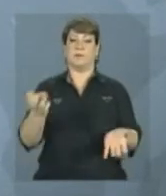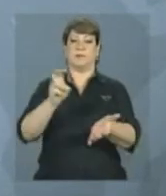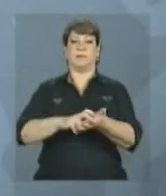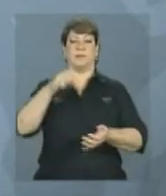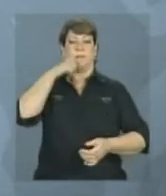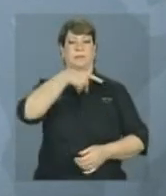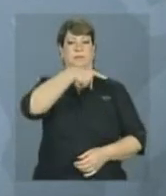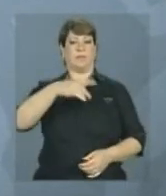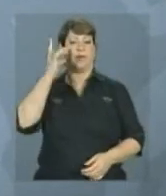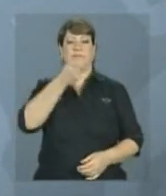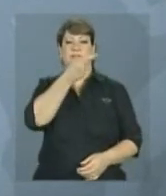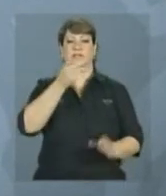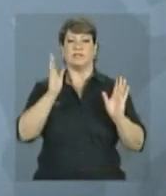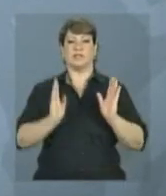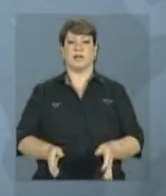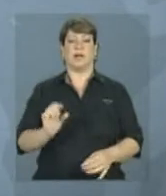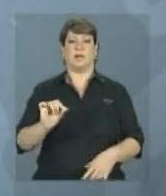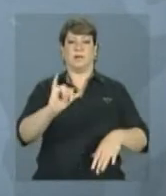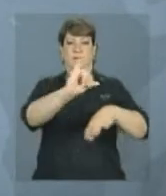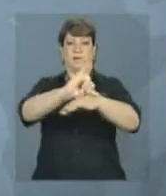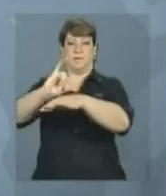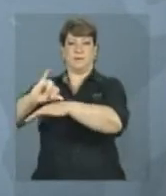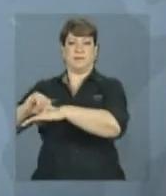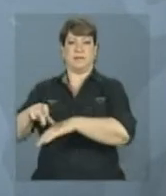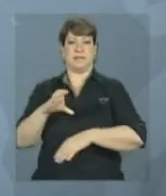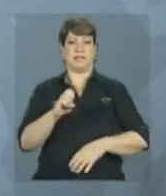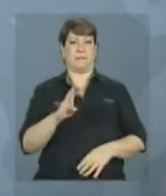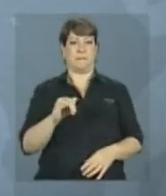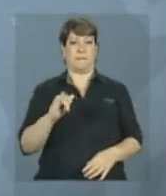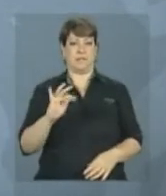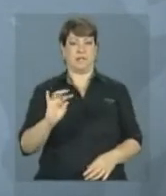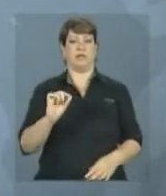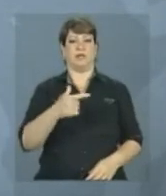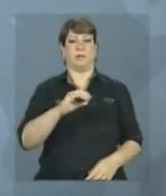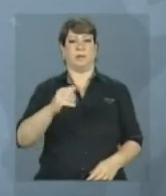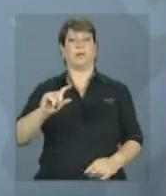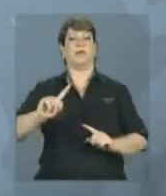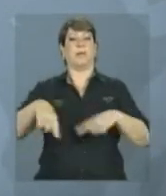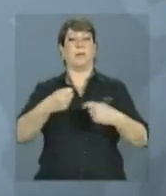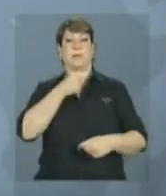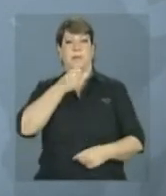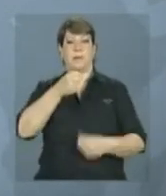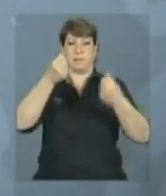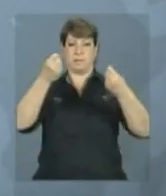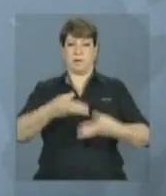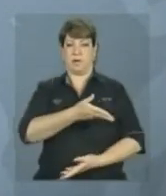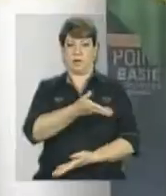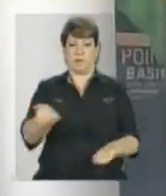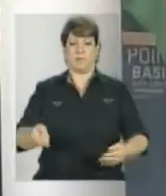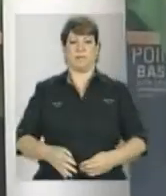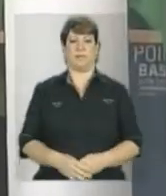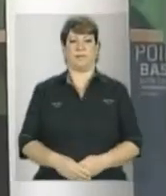ela visitou o pavilhão do Brasil na Cebit 2012 e depois houve uma declaração à imprensa.